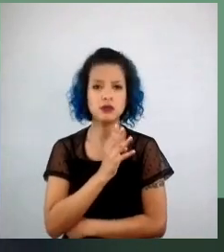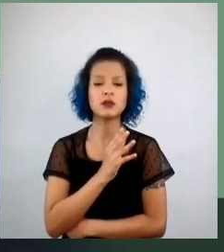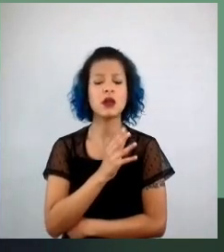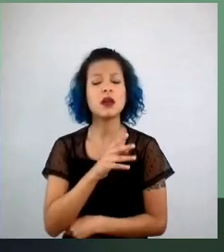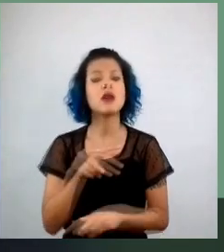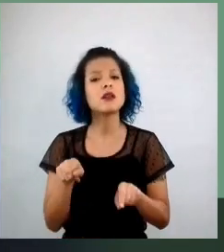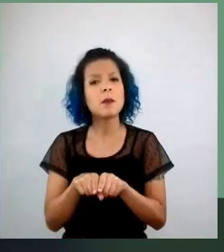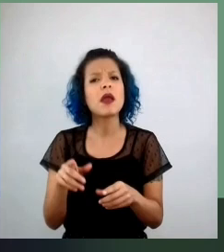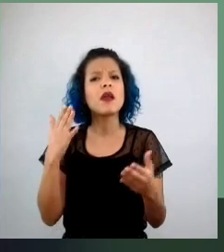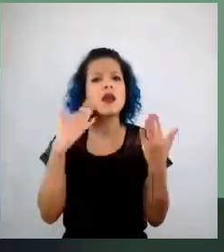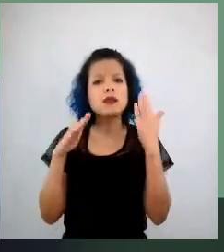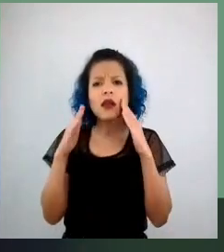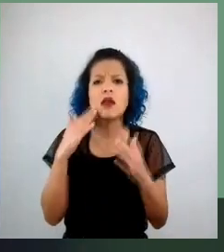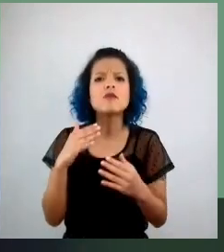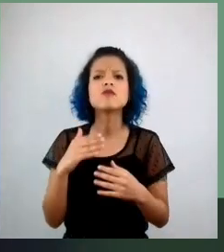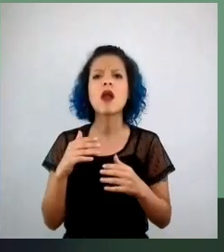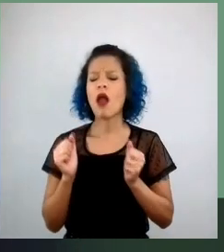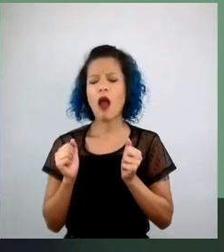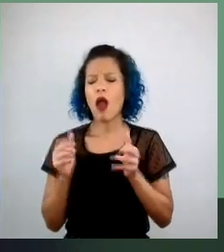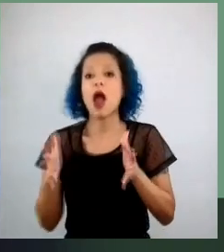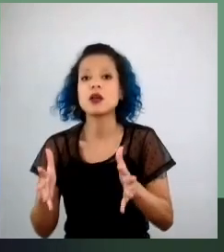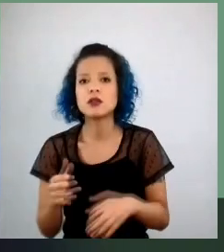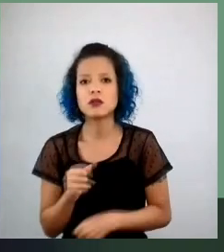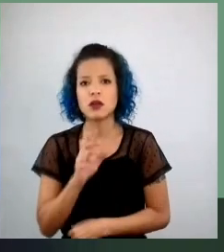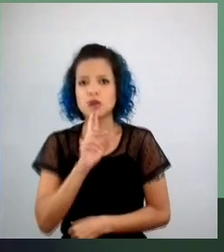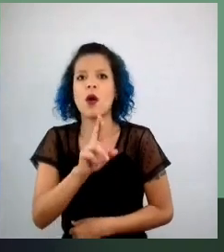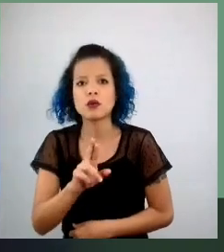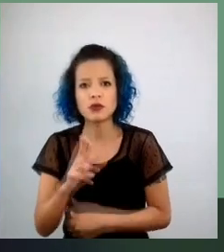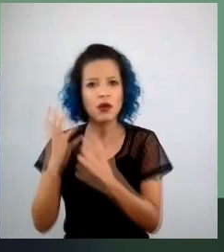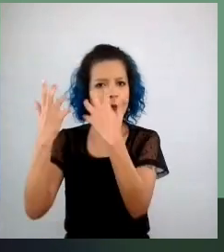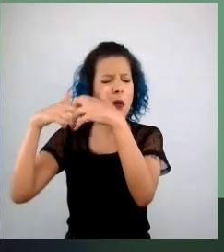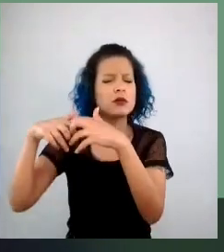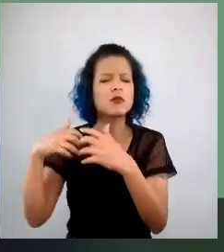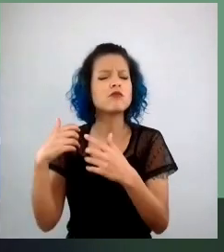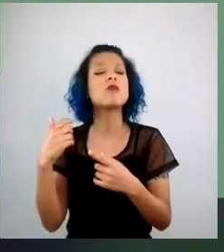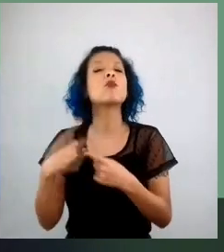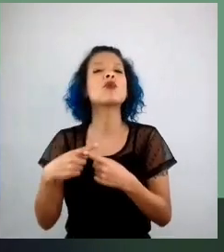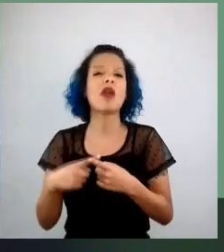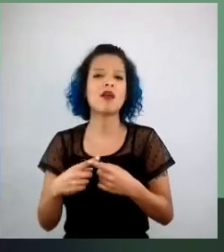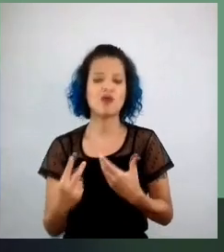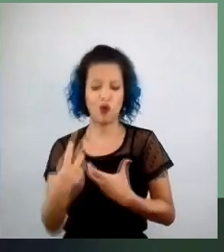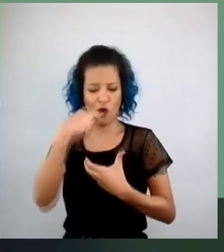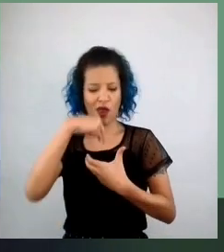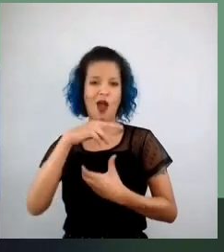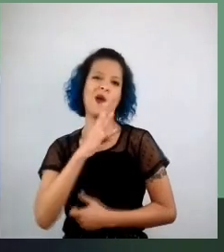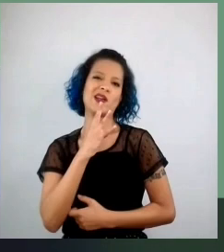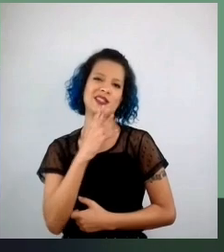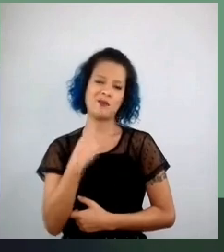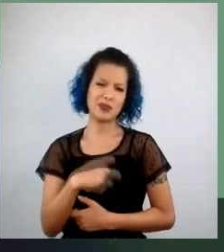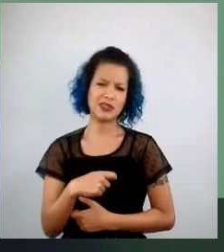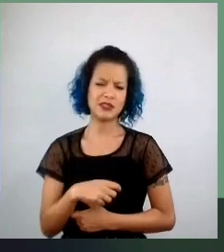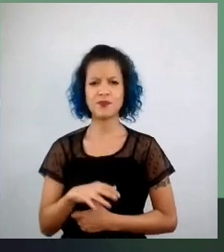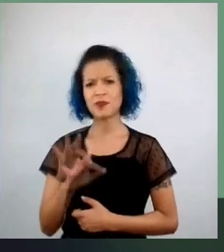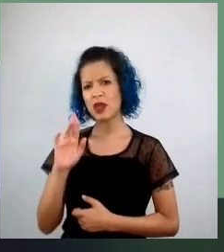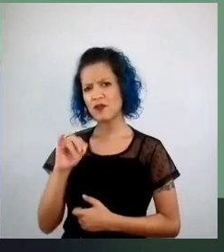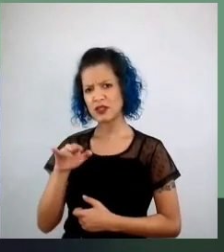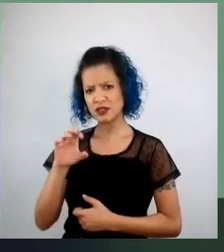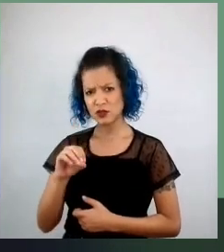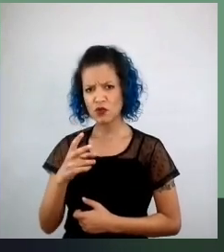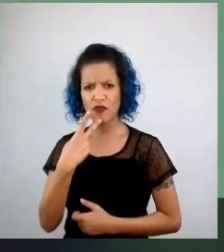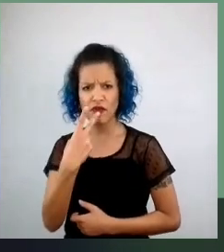por que que a gente age, reage, por que que a gente pensa, você já parou, o Francisco sempre fala isso, você já parou para perguntar de onde vem seus